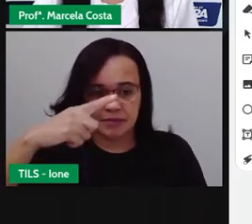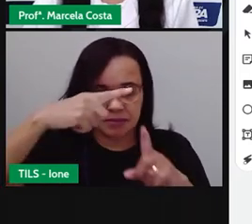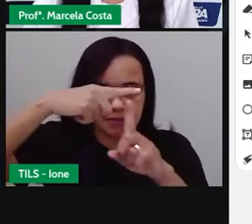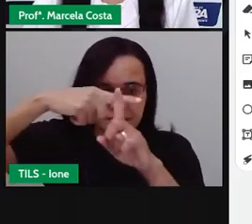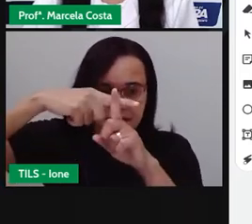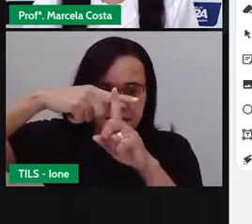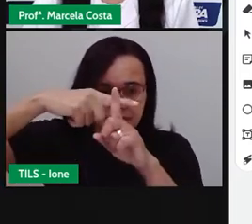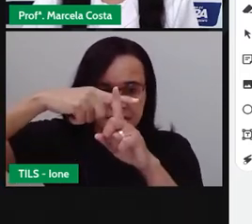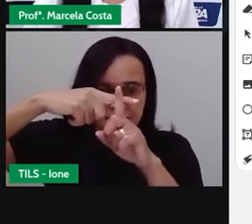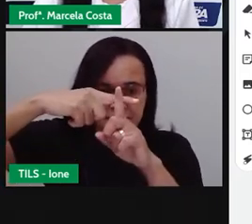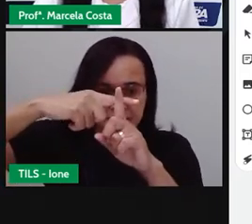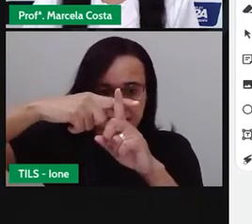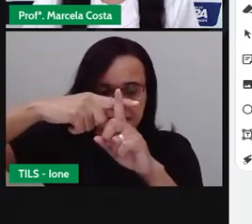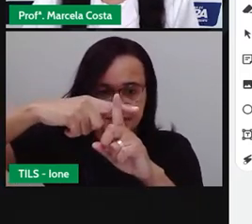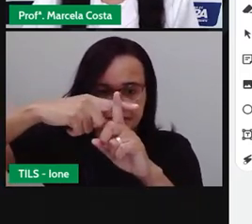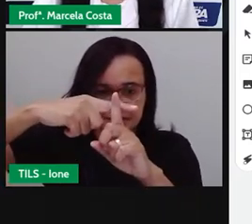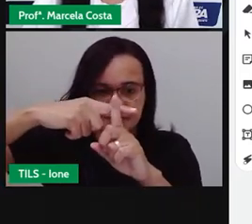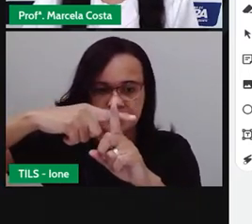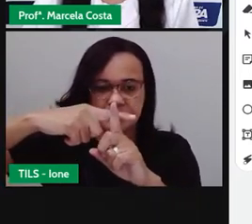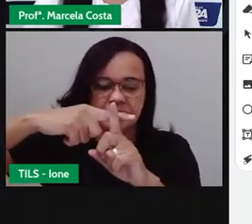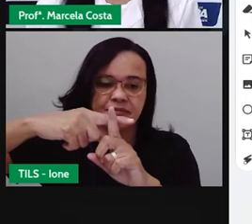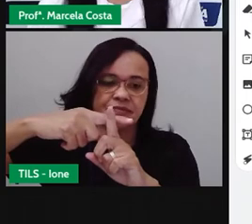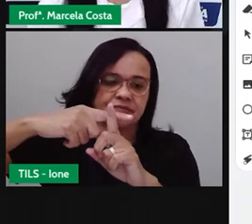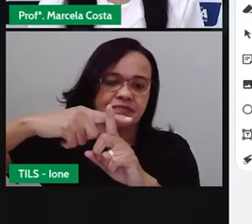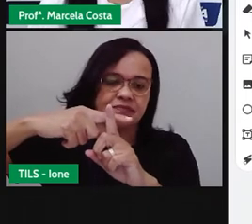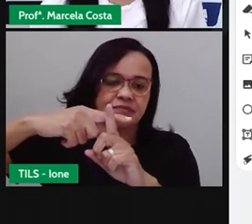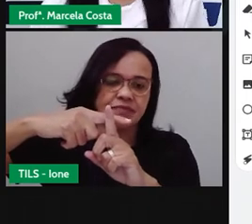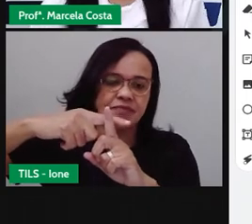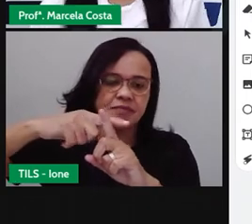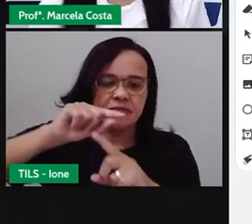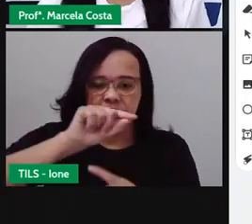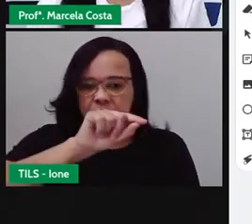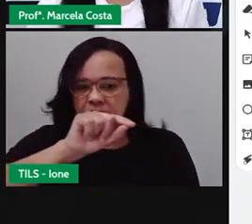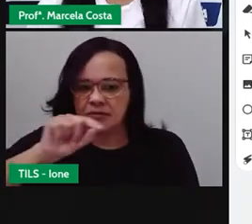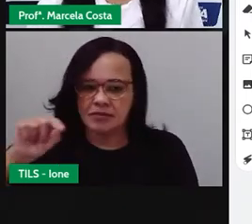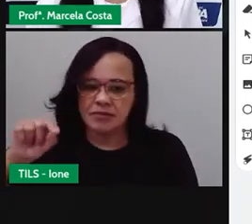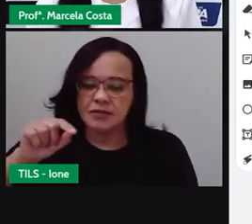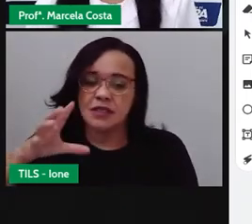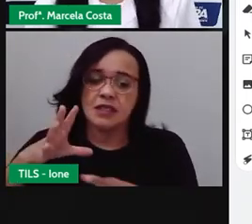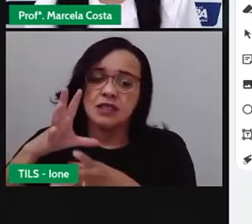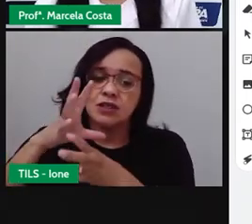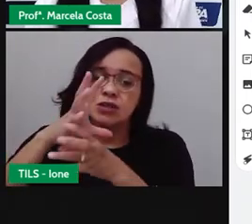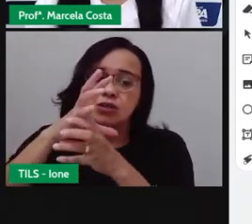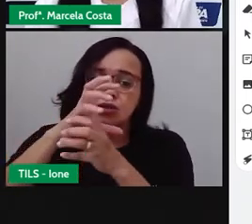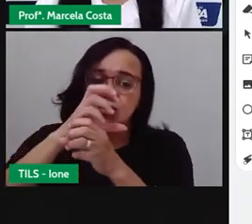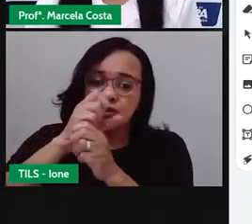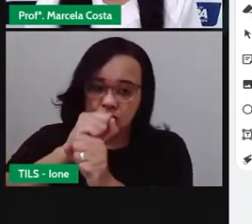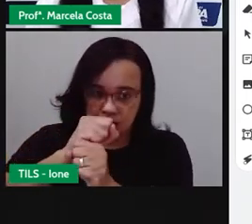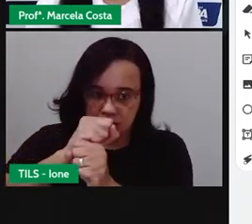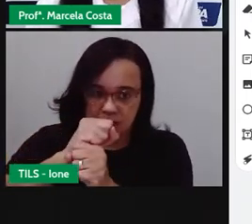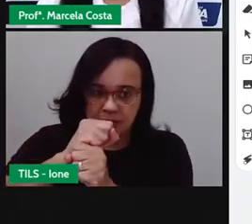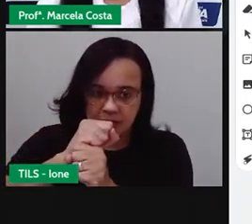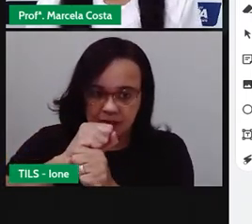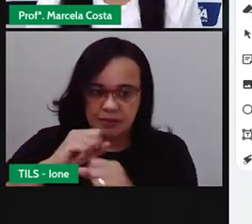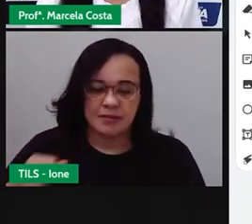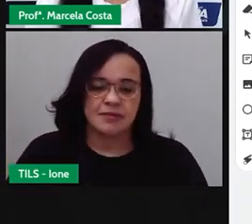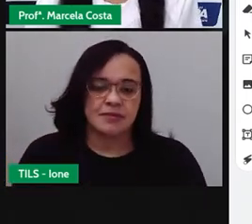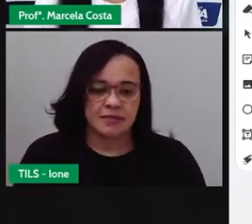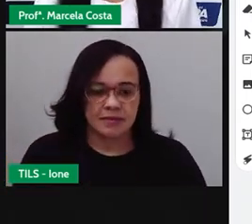Olha o mais aqui, um traço aqui em cima embaixo dos números para organizar aqui a nossa toma.